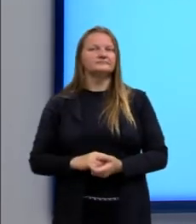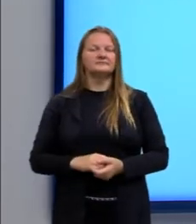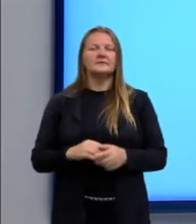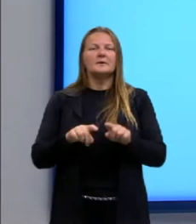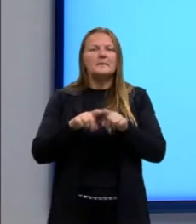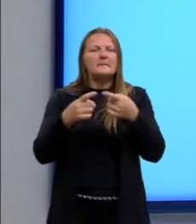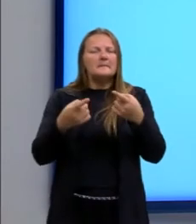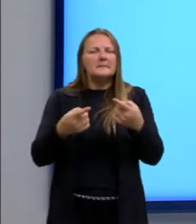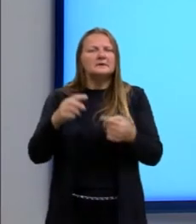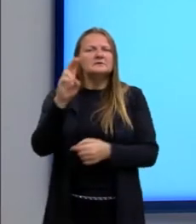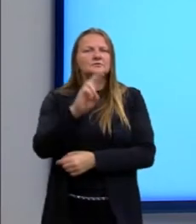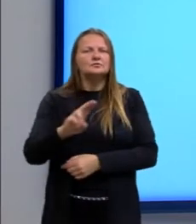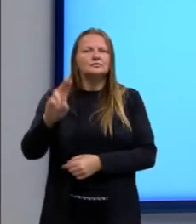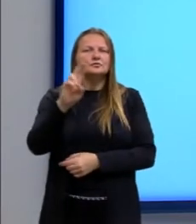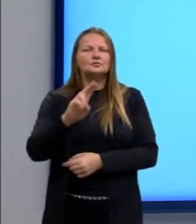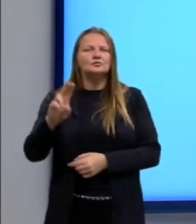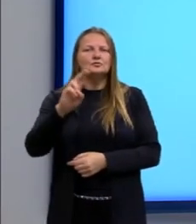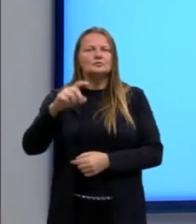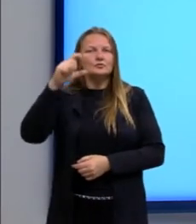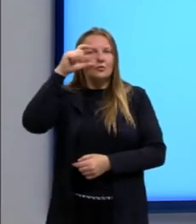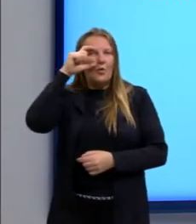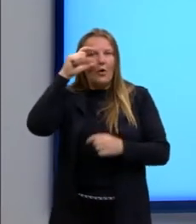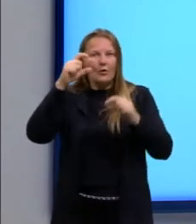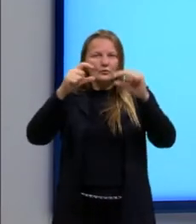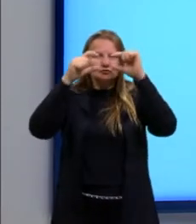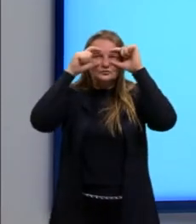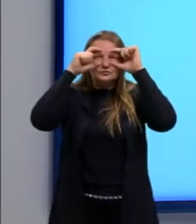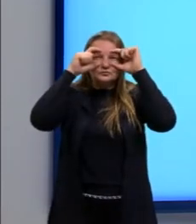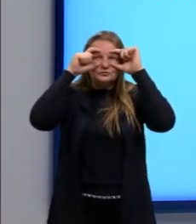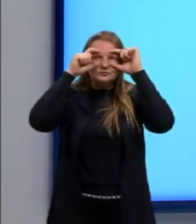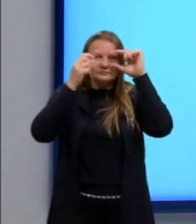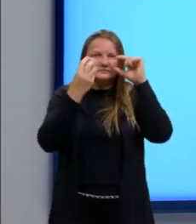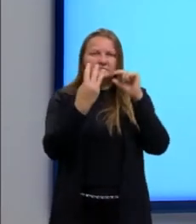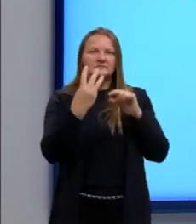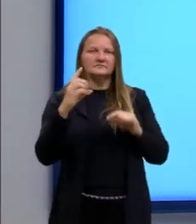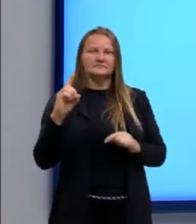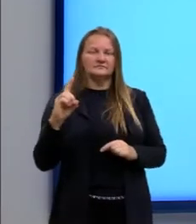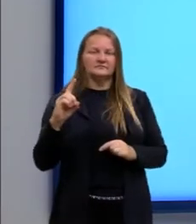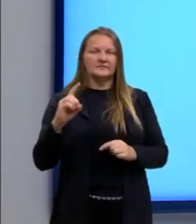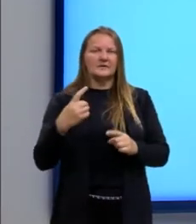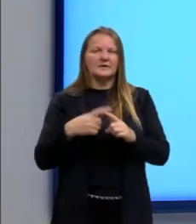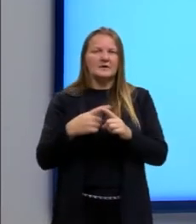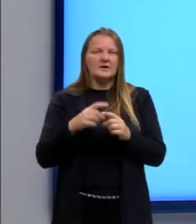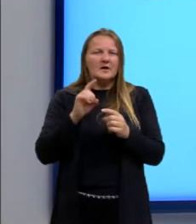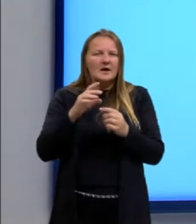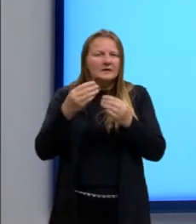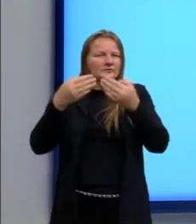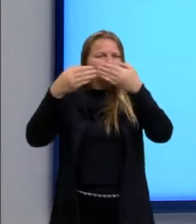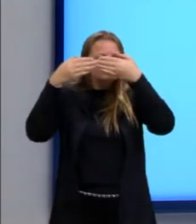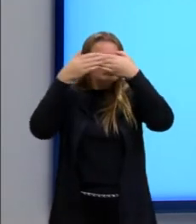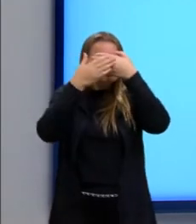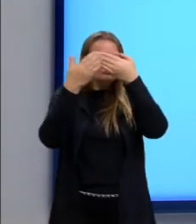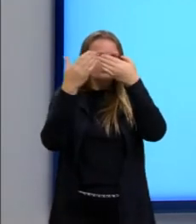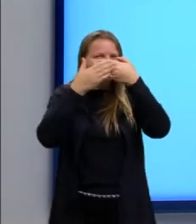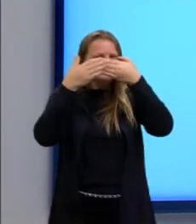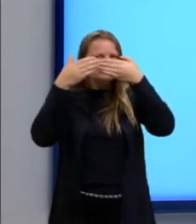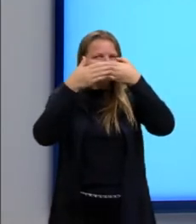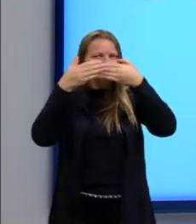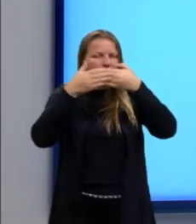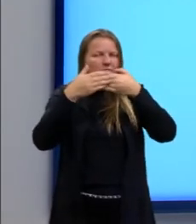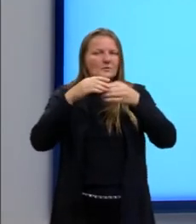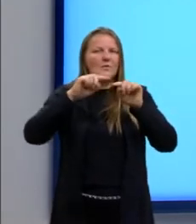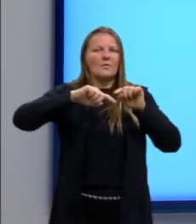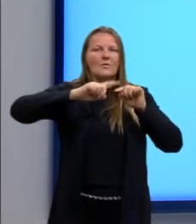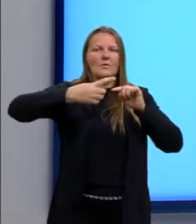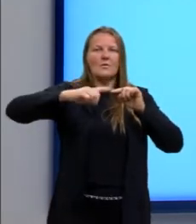baseada na utilização de óculos 3D. Após atravessar cada lente dos óculos, as ondas